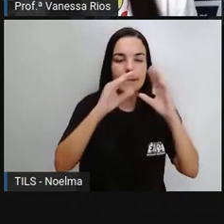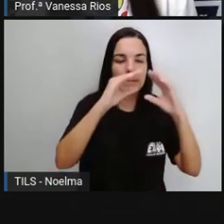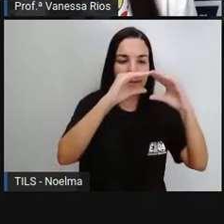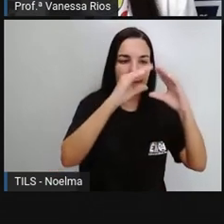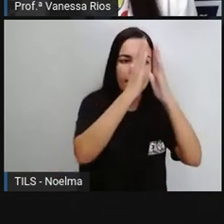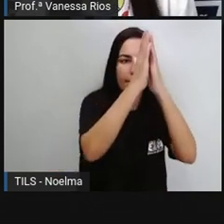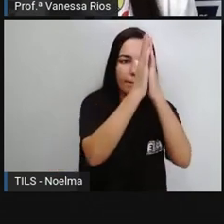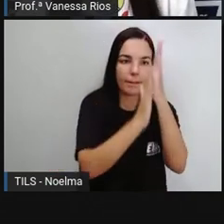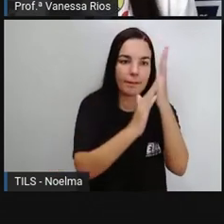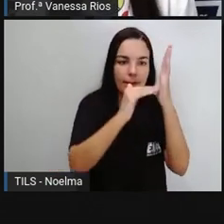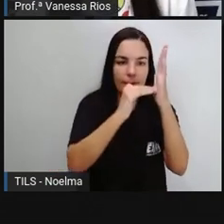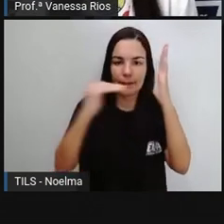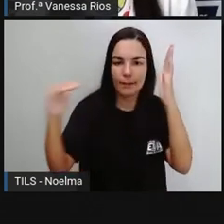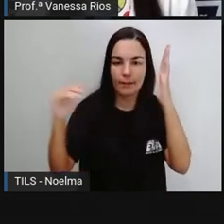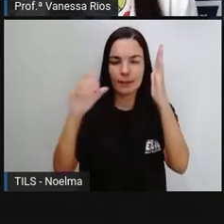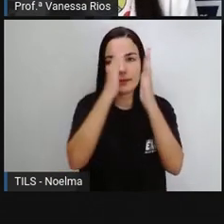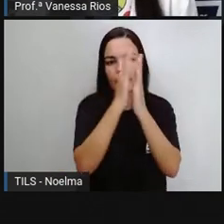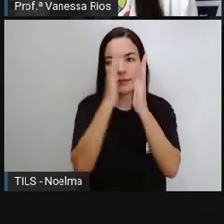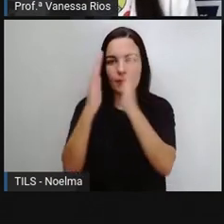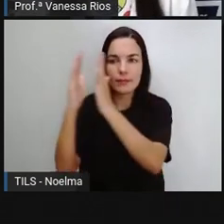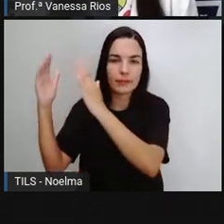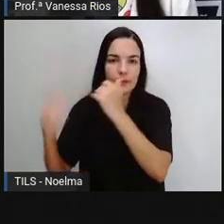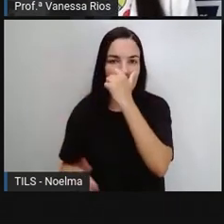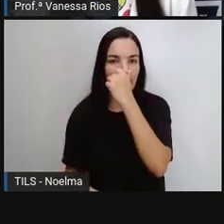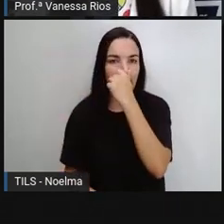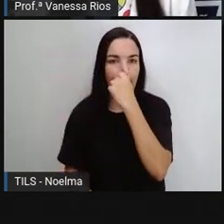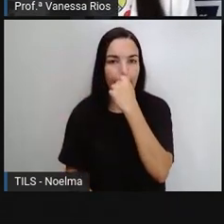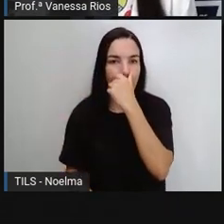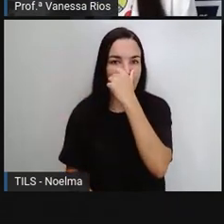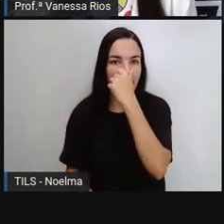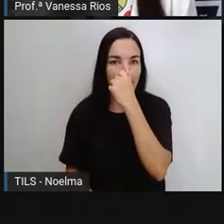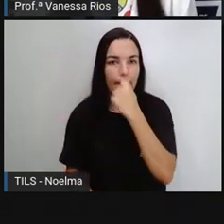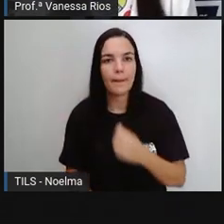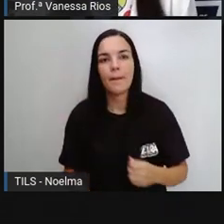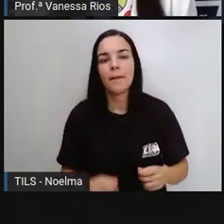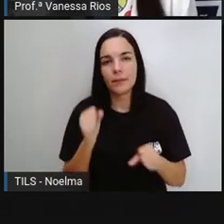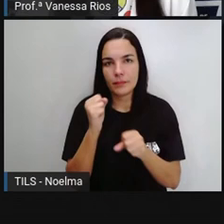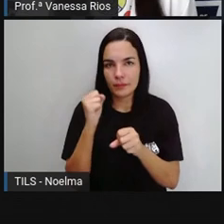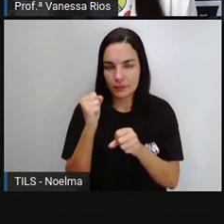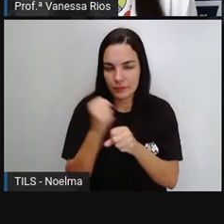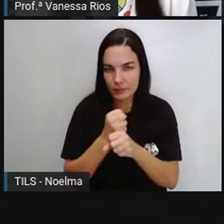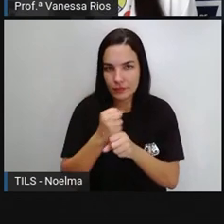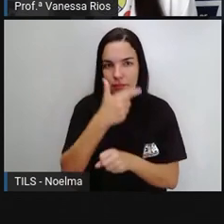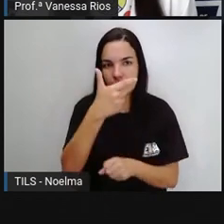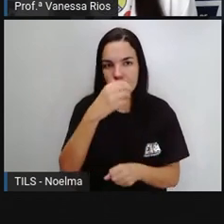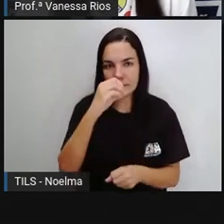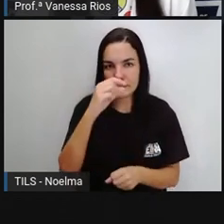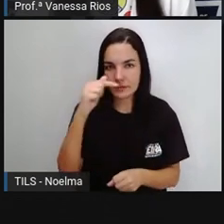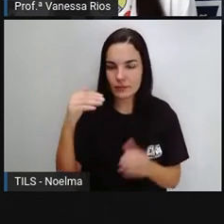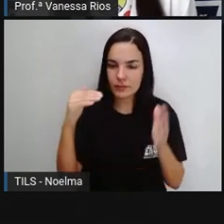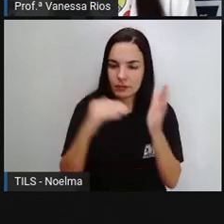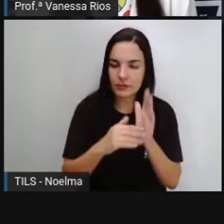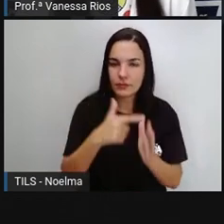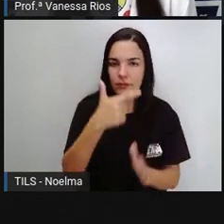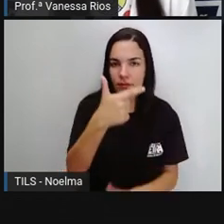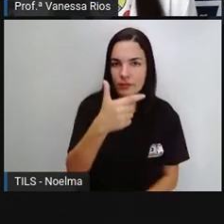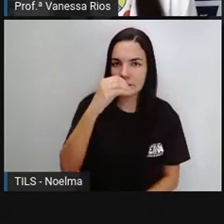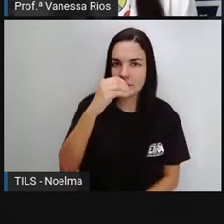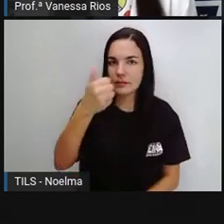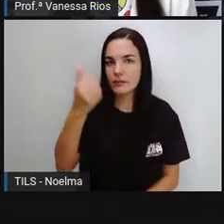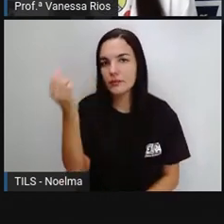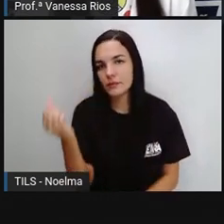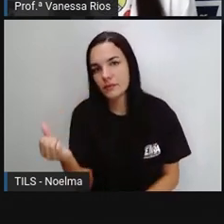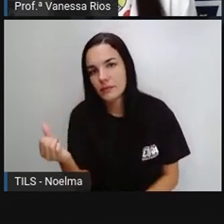alimentos incriminados. Olhem só. Também, com dados de 2007 a 2016, a gente também